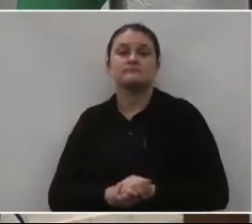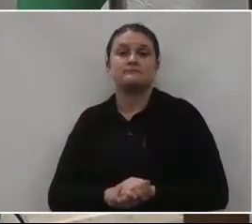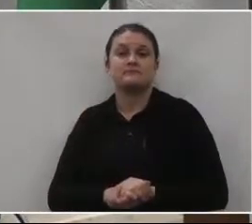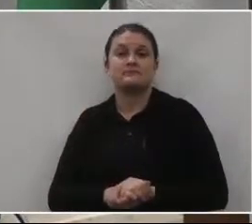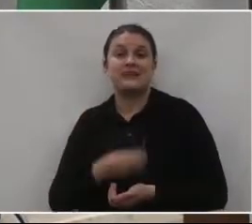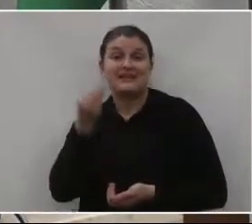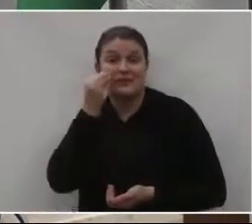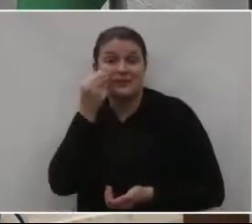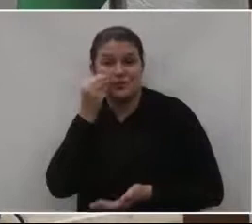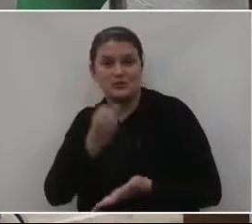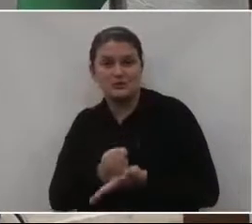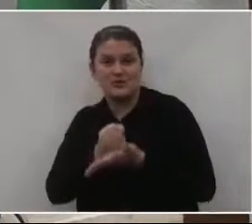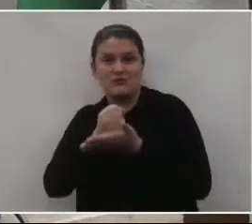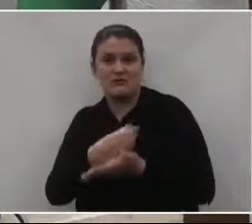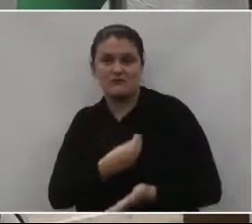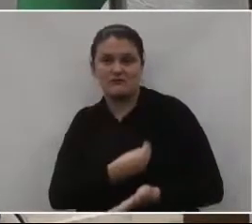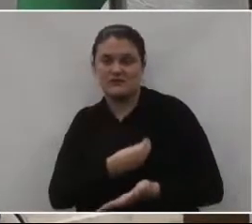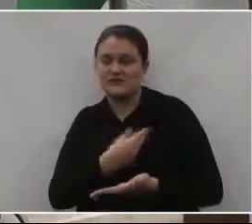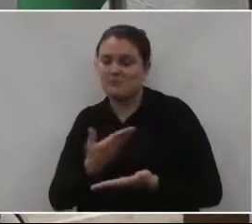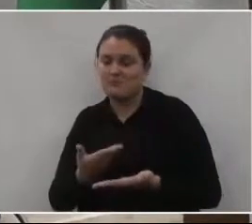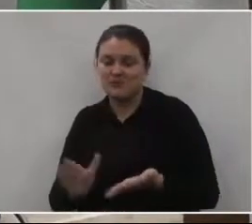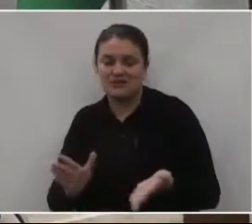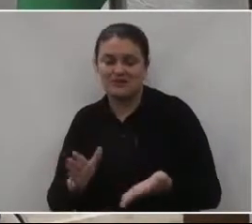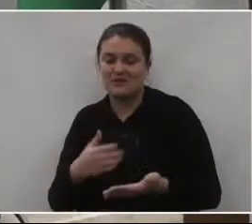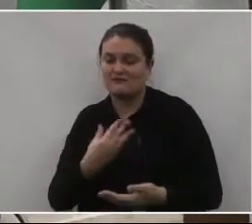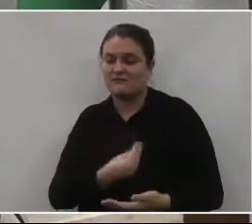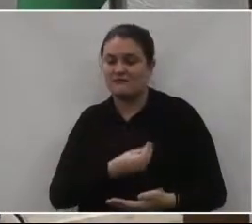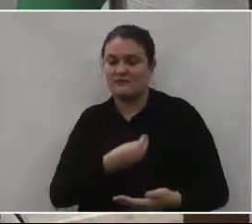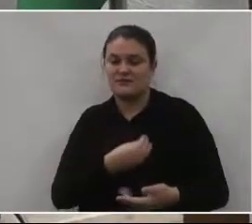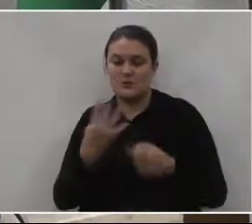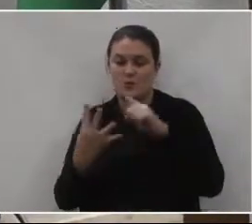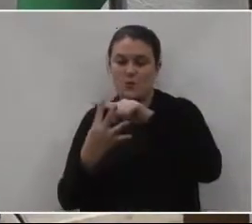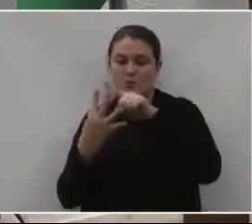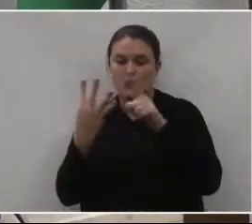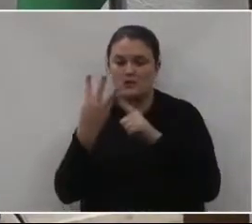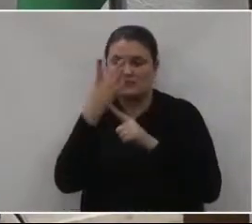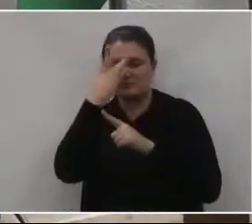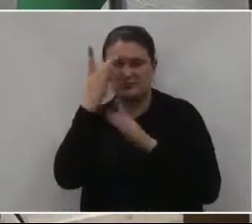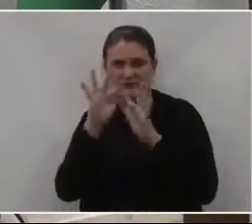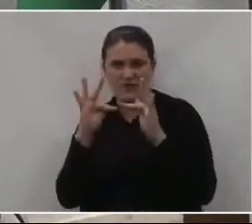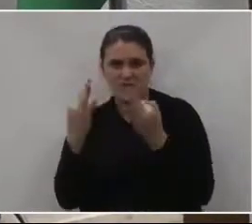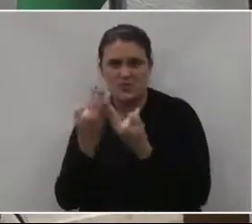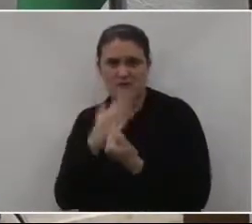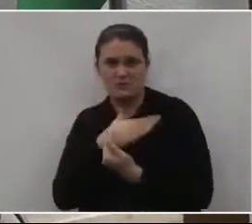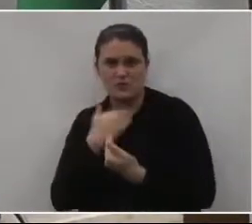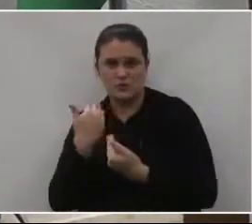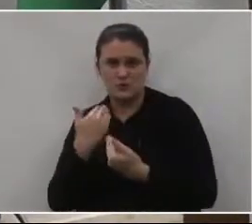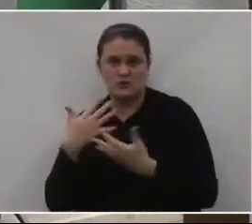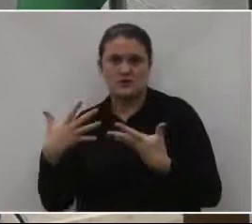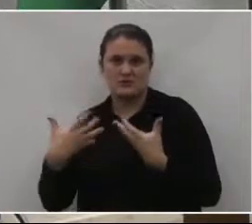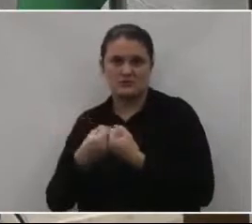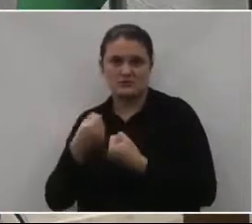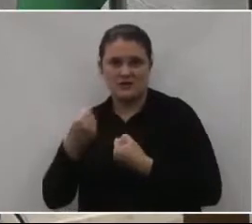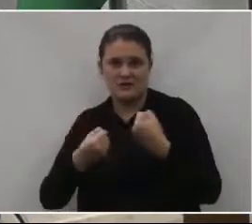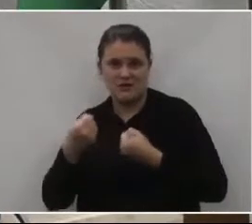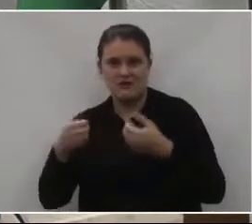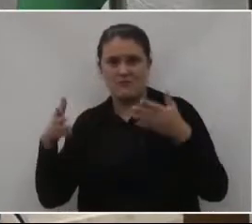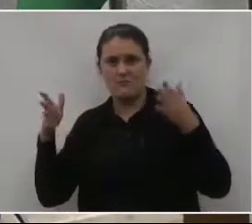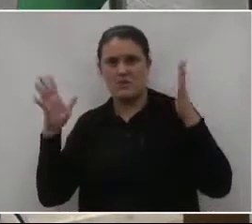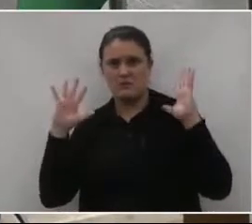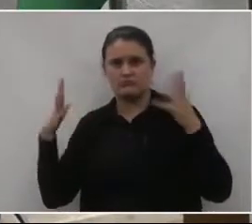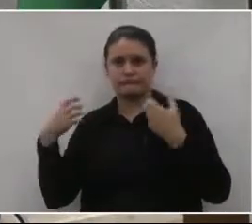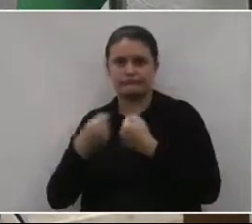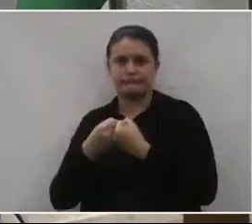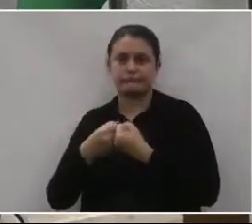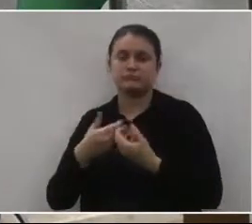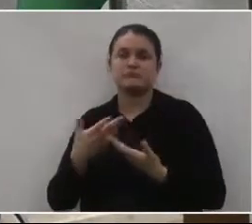foi uma perda, foi uma perda inestimável para toda a sociedade,